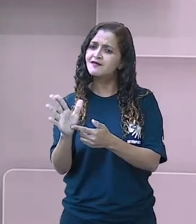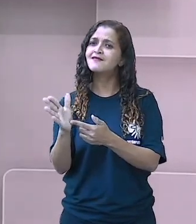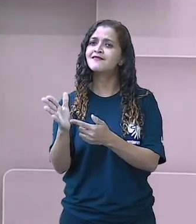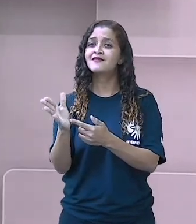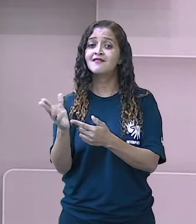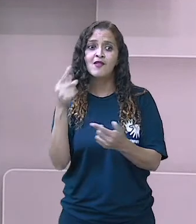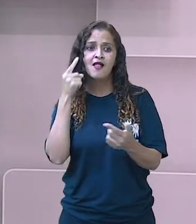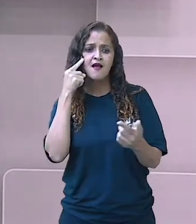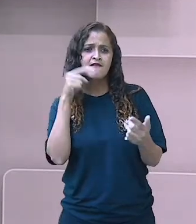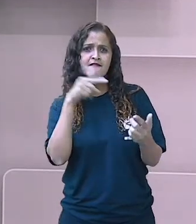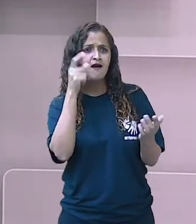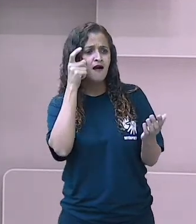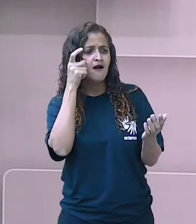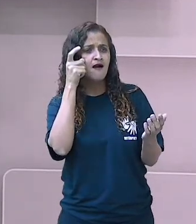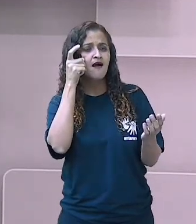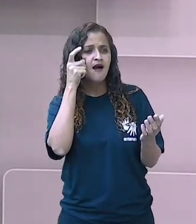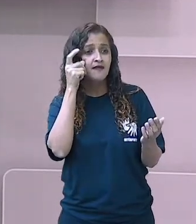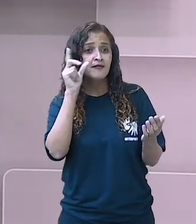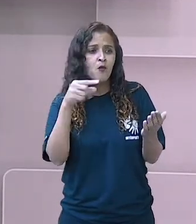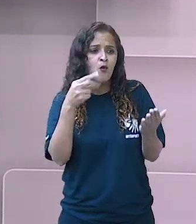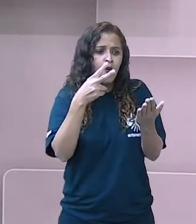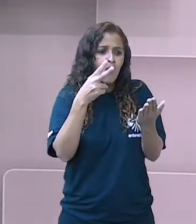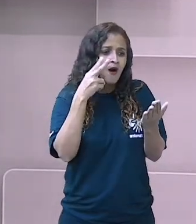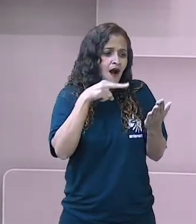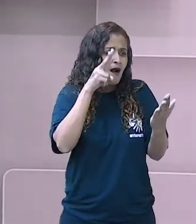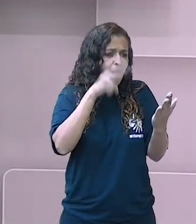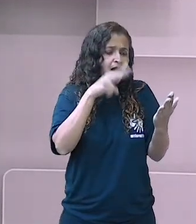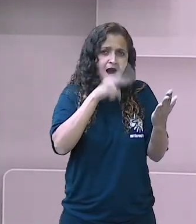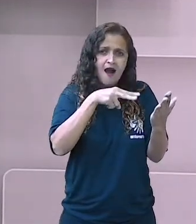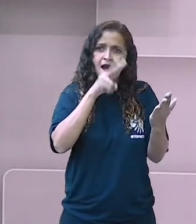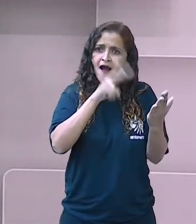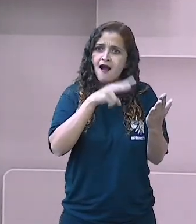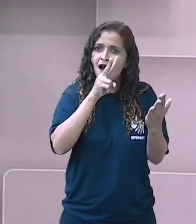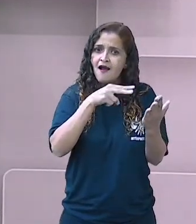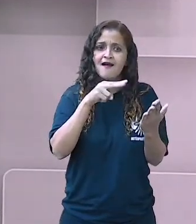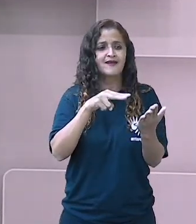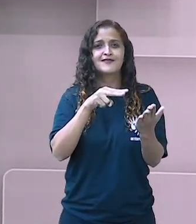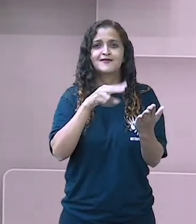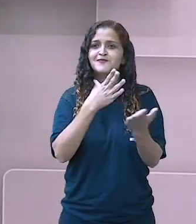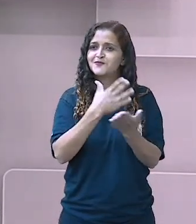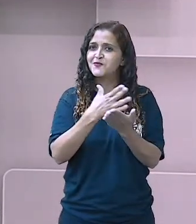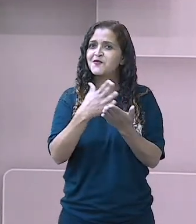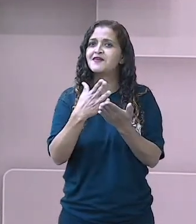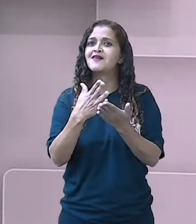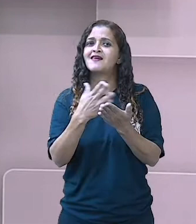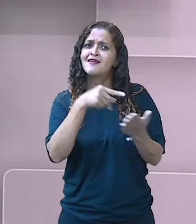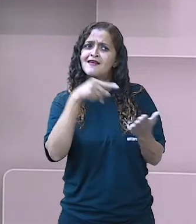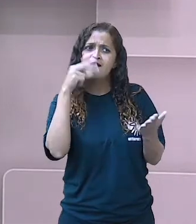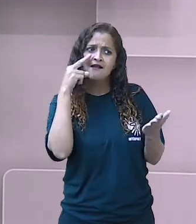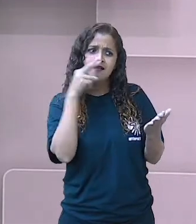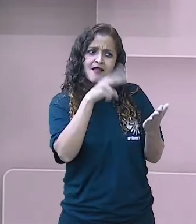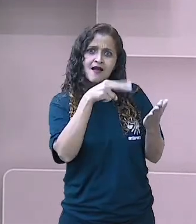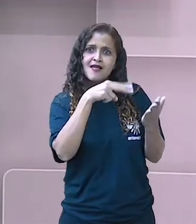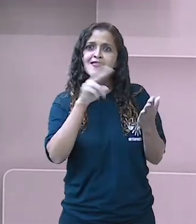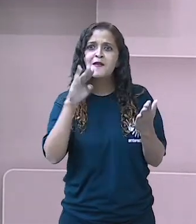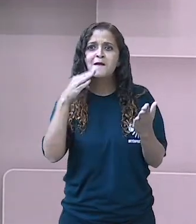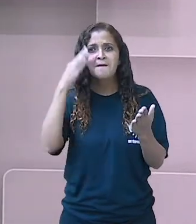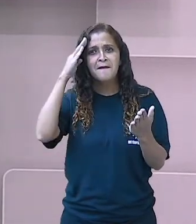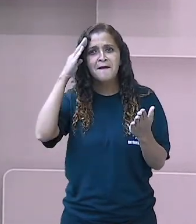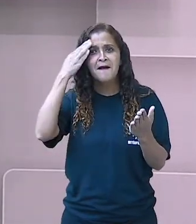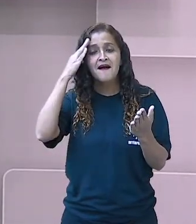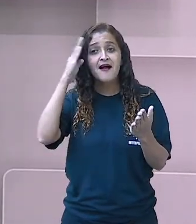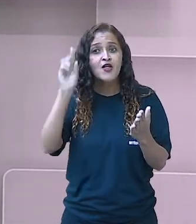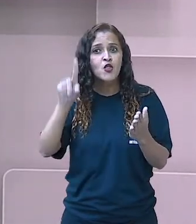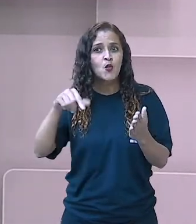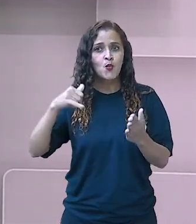dos livros. Ela começou a ler, gostava de entender, de interpretar o texto que ela estava lendo. E quando ela tinha